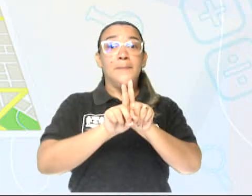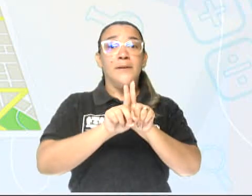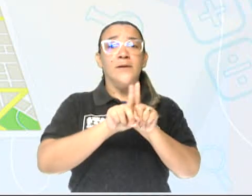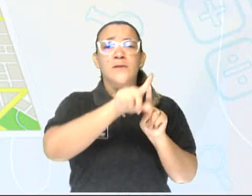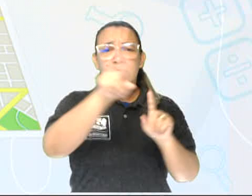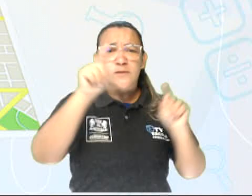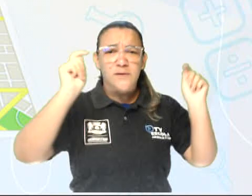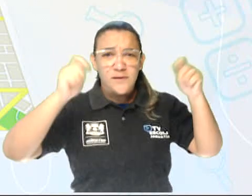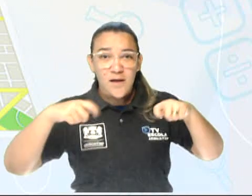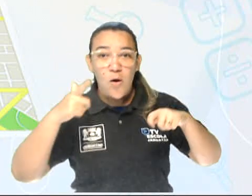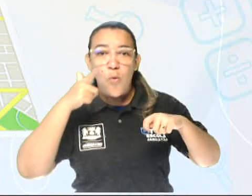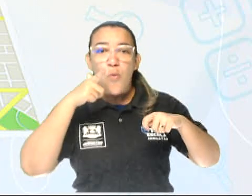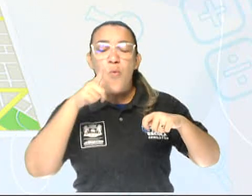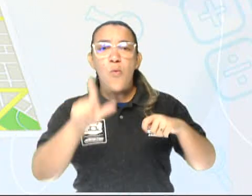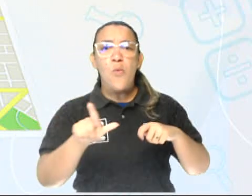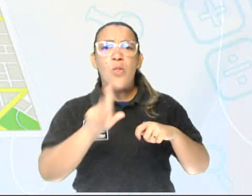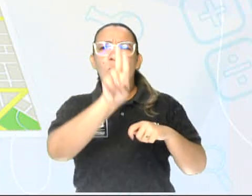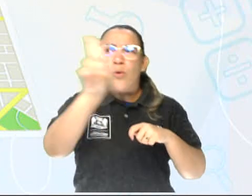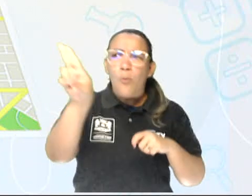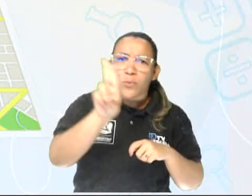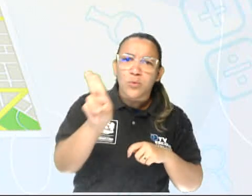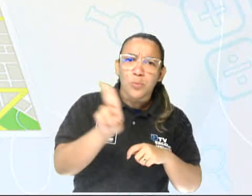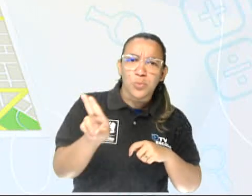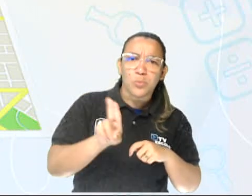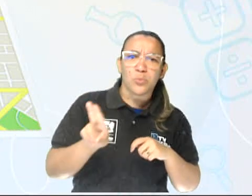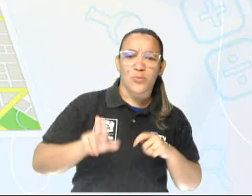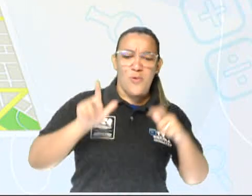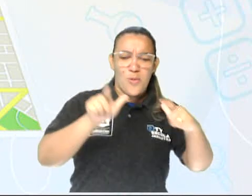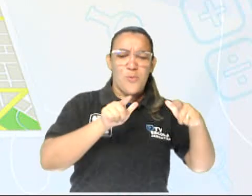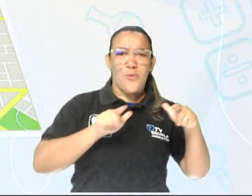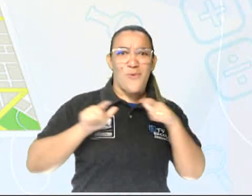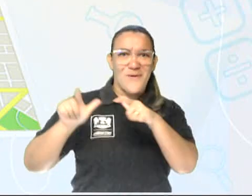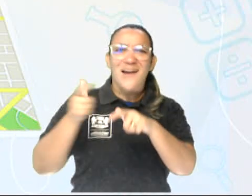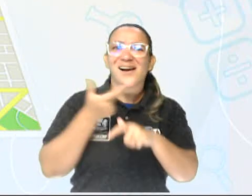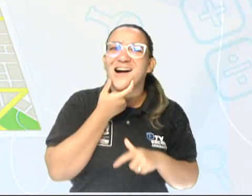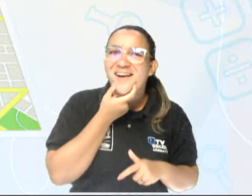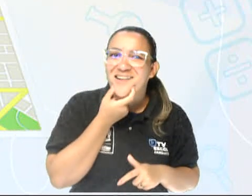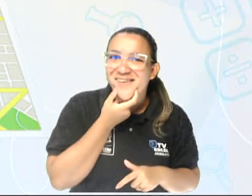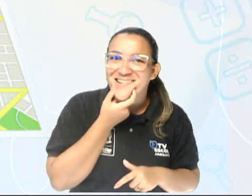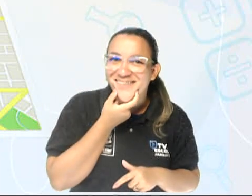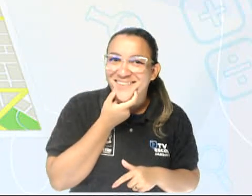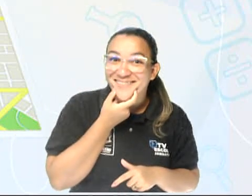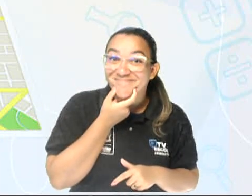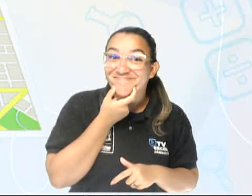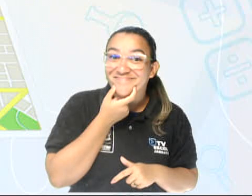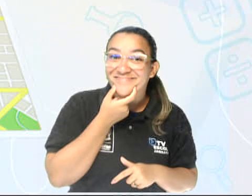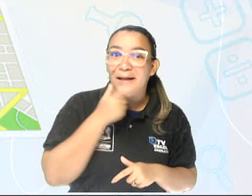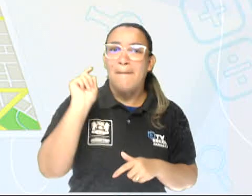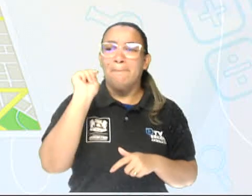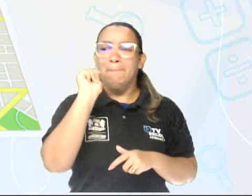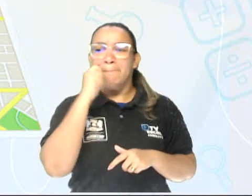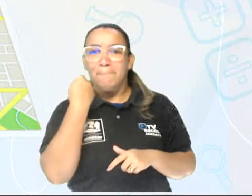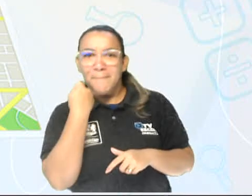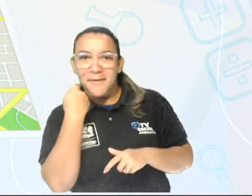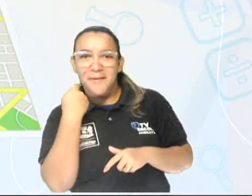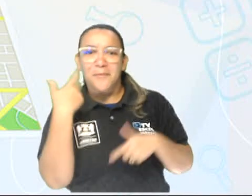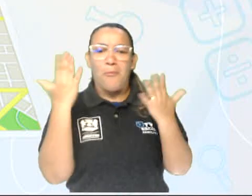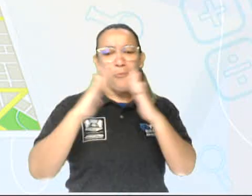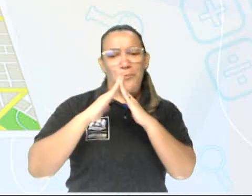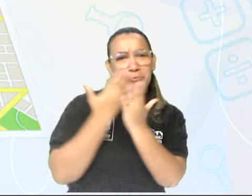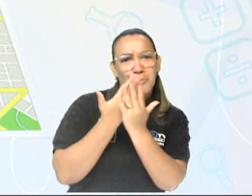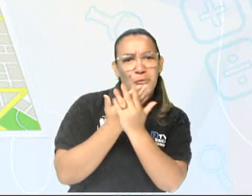conseguiria dizer o nome desses lugares em inglês? Como eu diria padaria, escola,